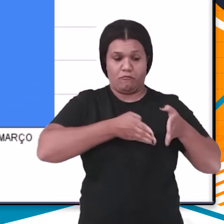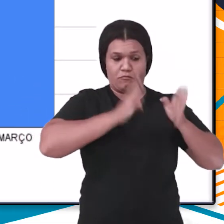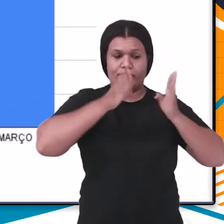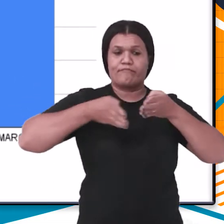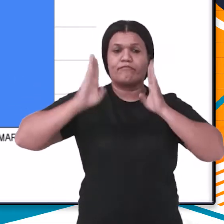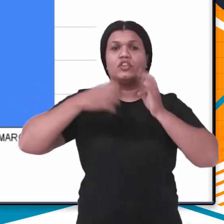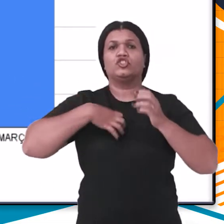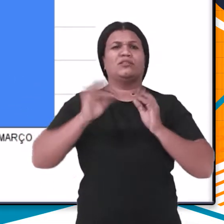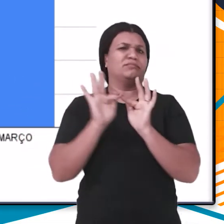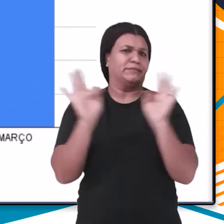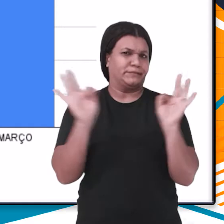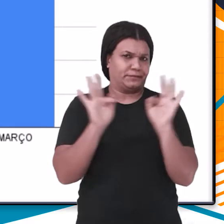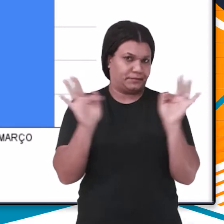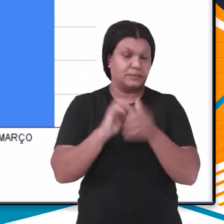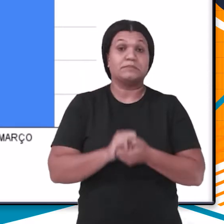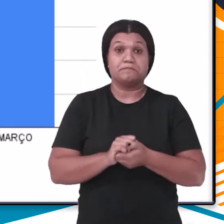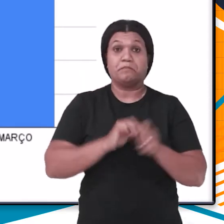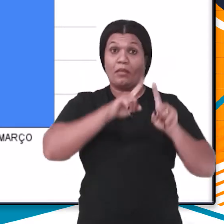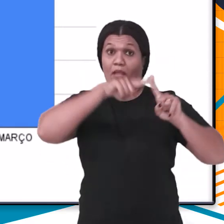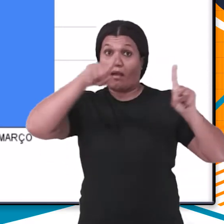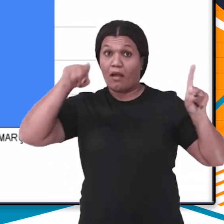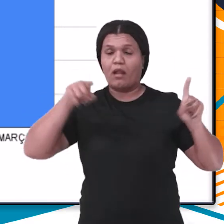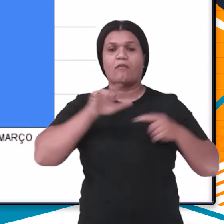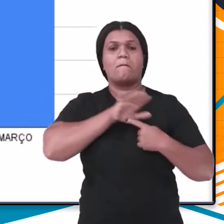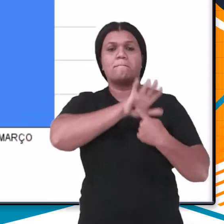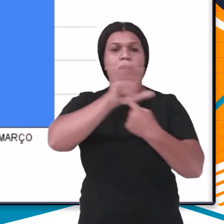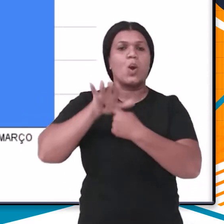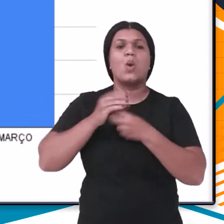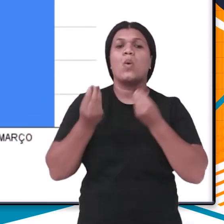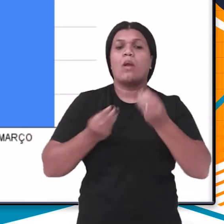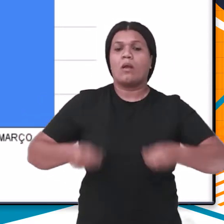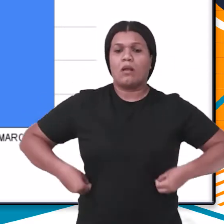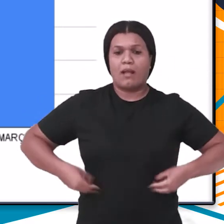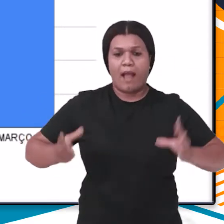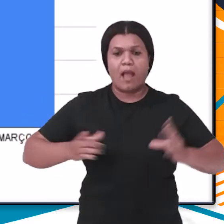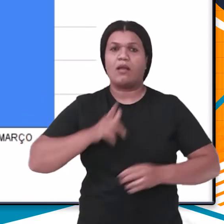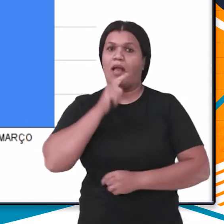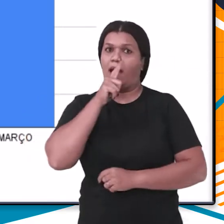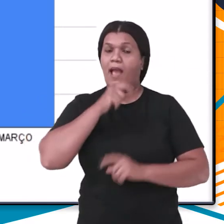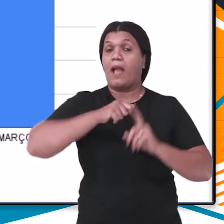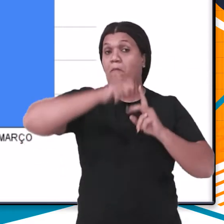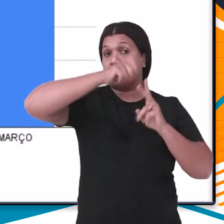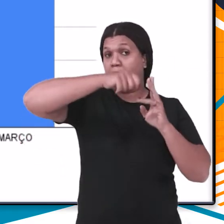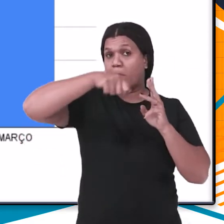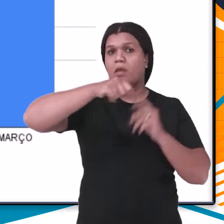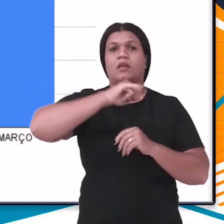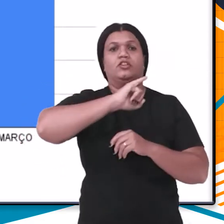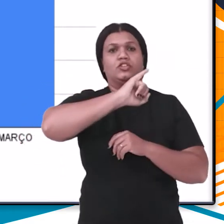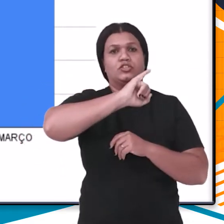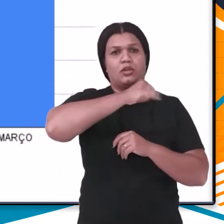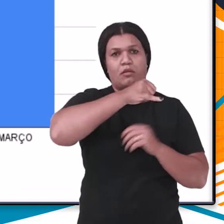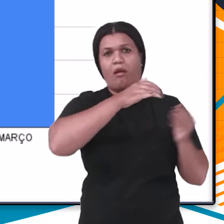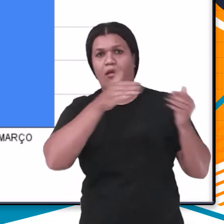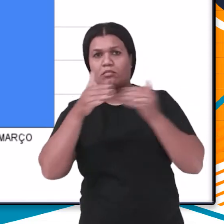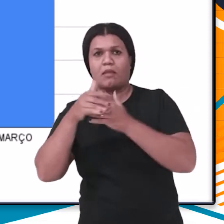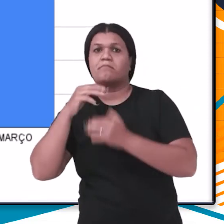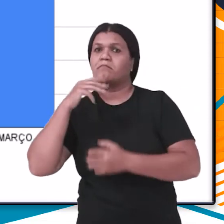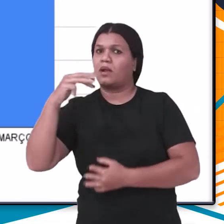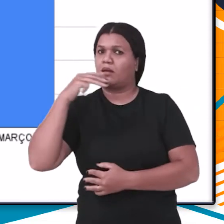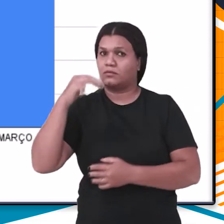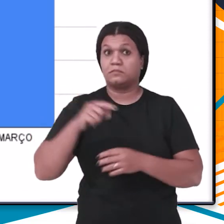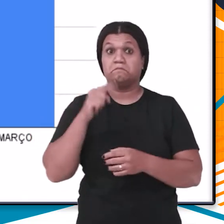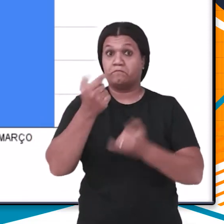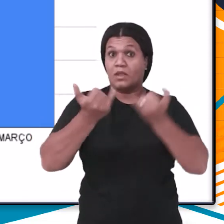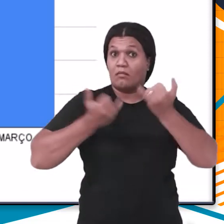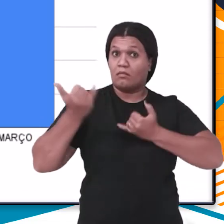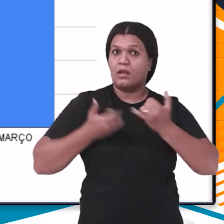gráfico de colunas simples. Este gráfico está ilustrando o consumo de água nos meses de janeiro a março.